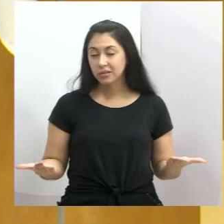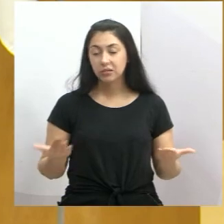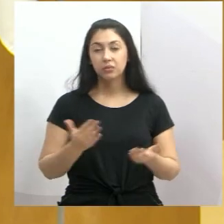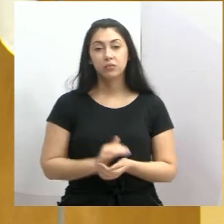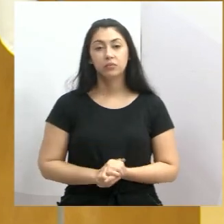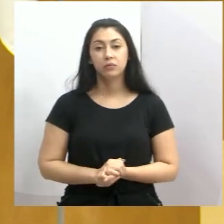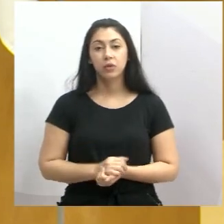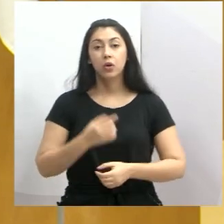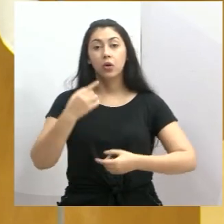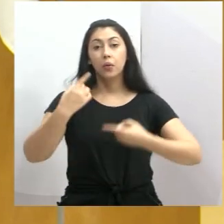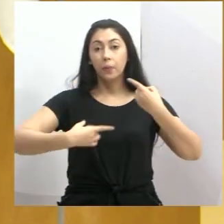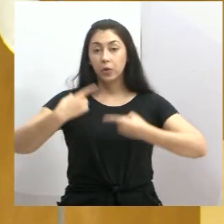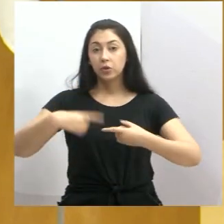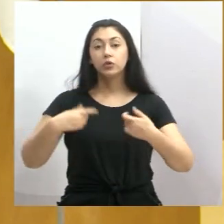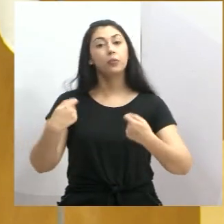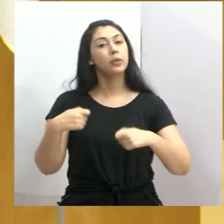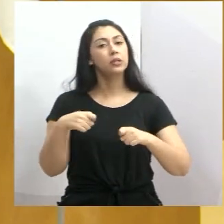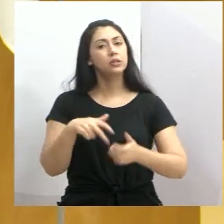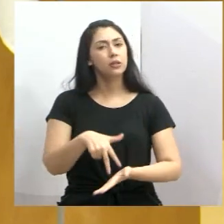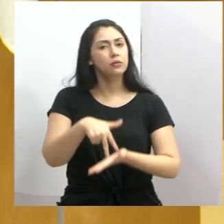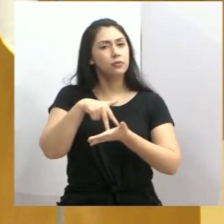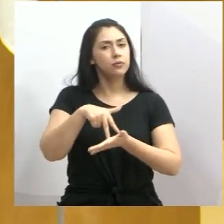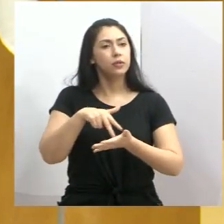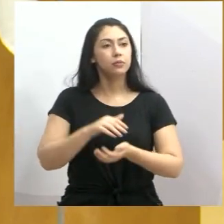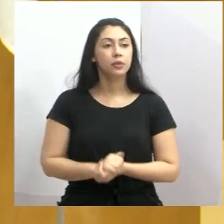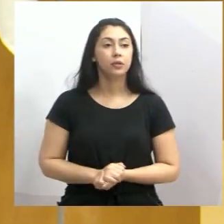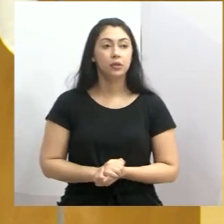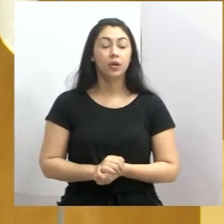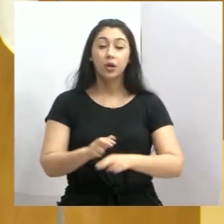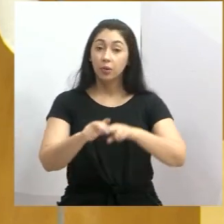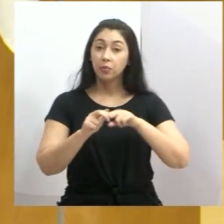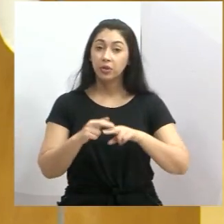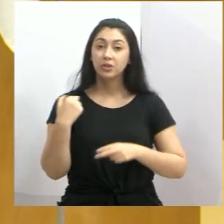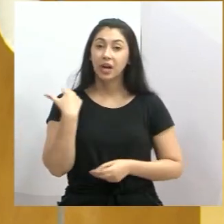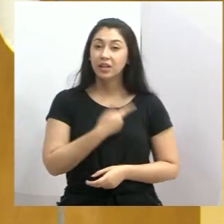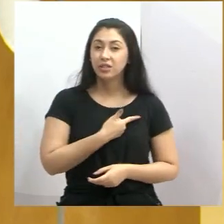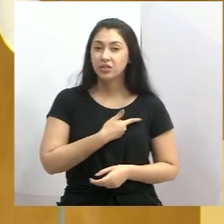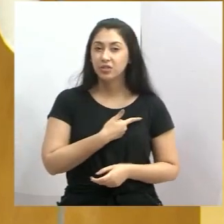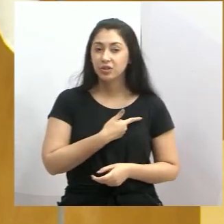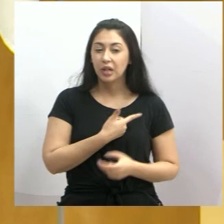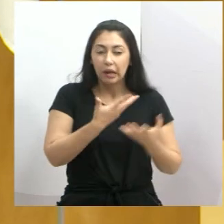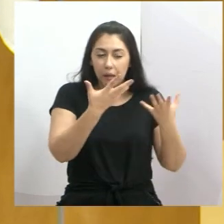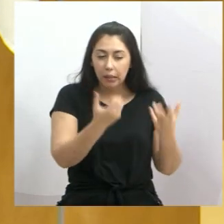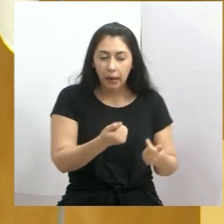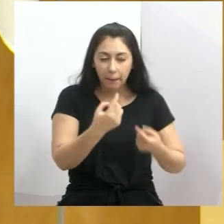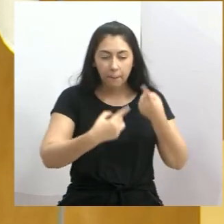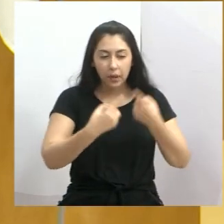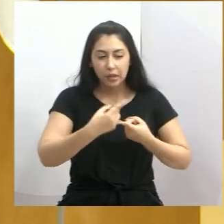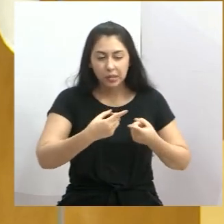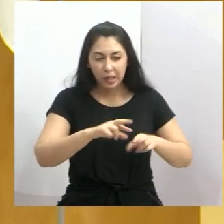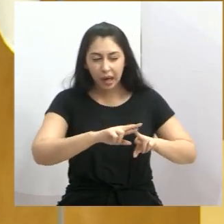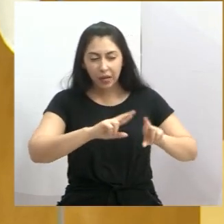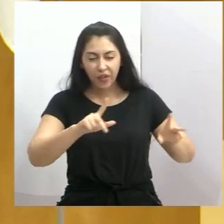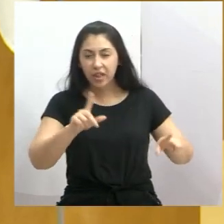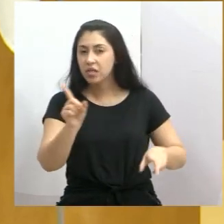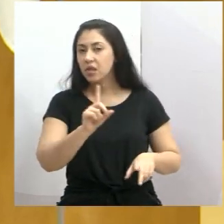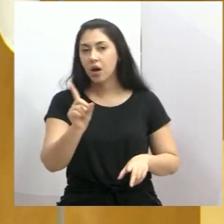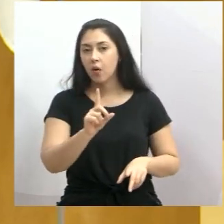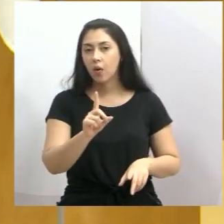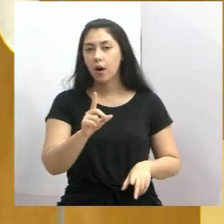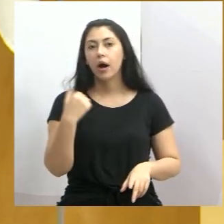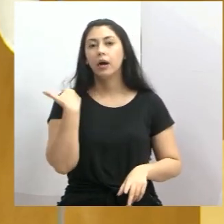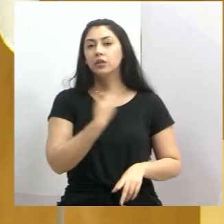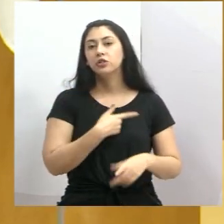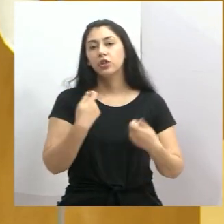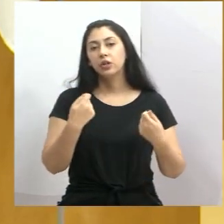população. E o político tem que ser desse jeito, dessa forma. Por isso, não podemos se envergar diante dessa política que existe hoje, muitas vezes,